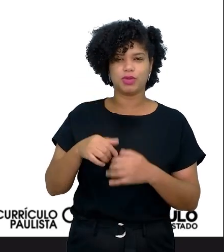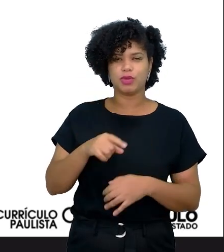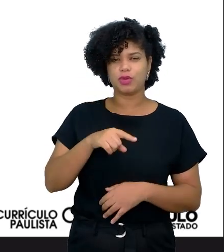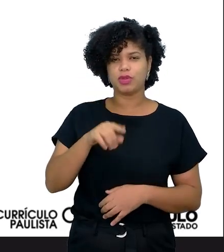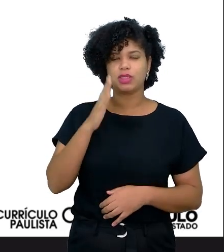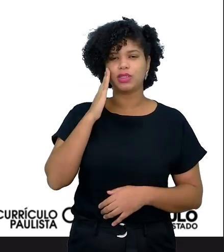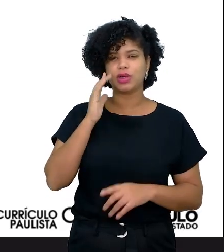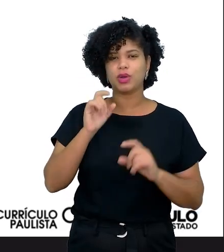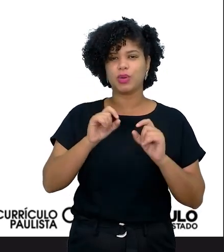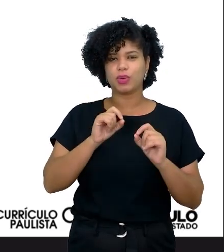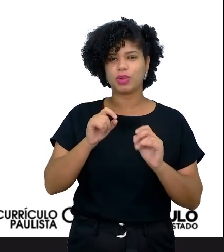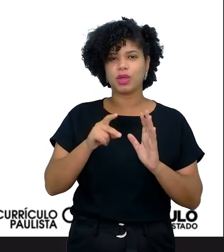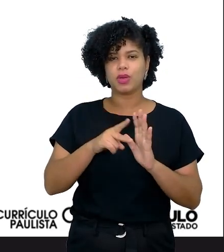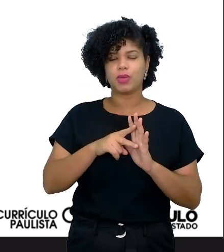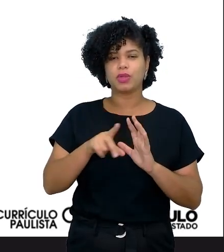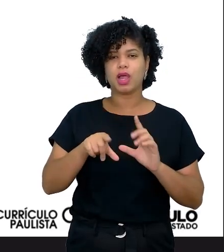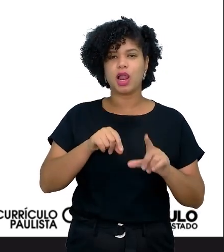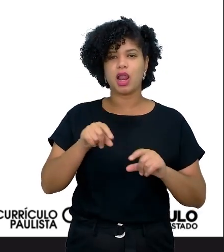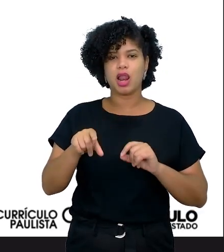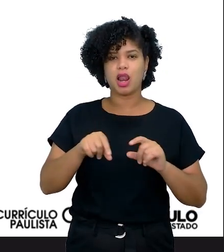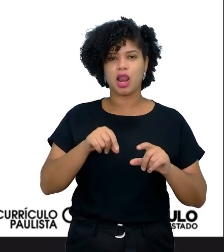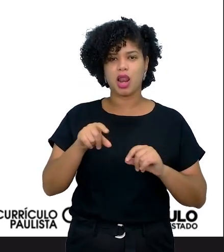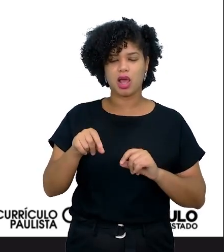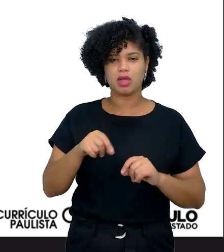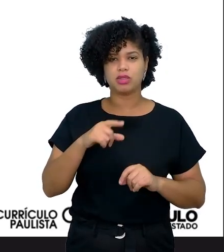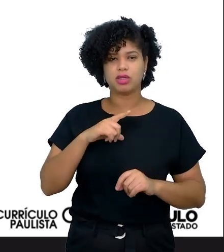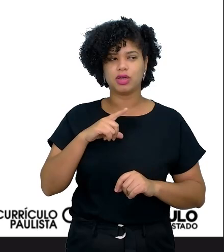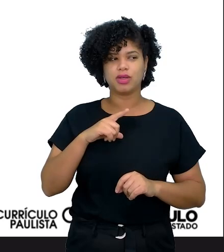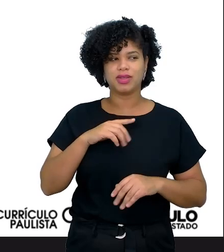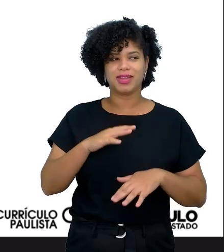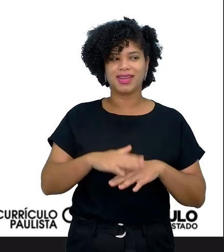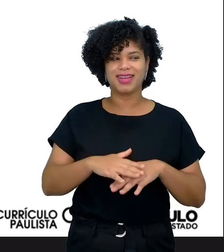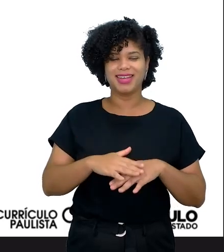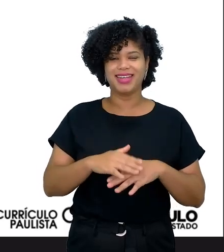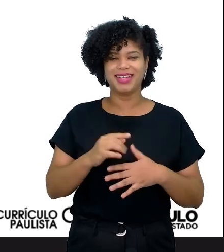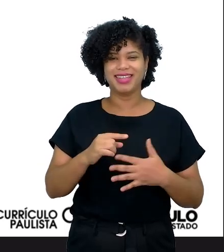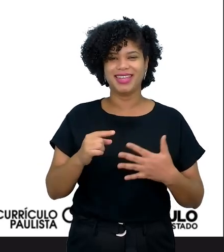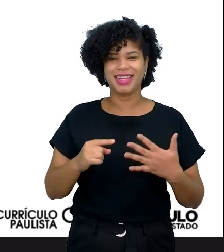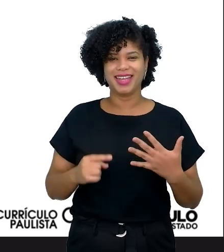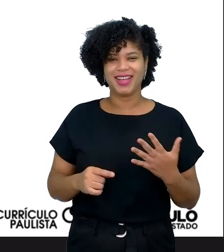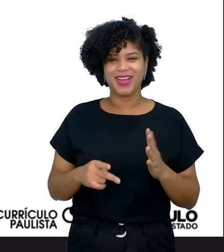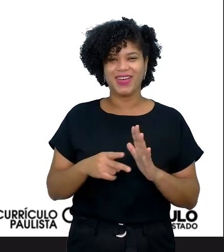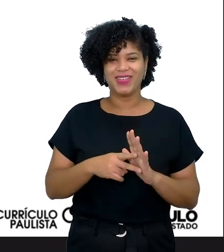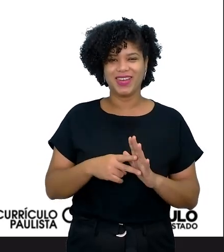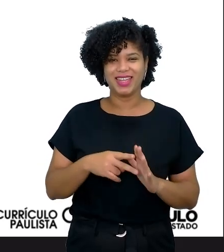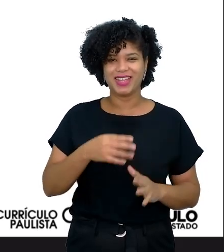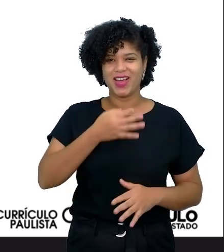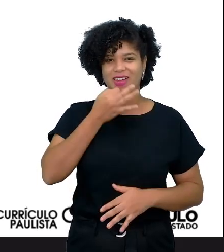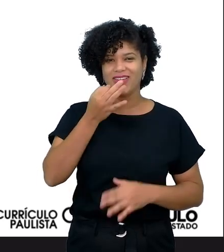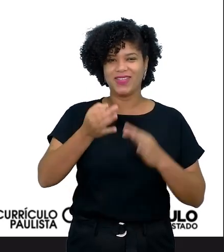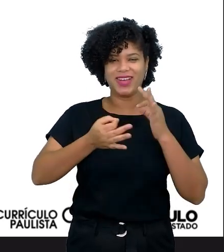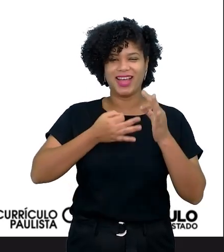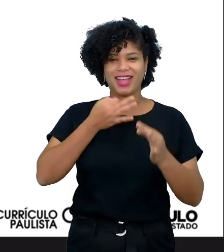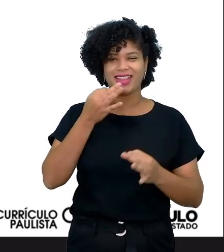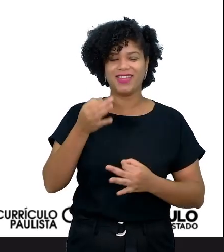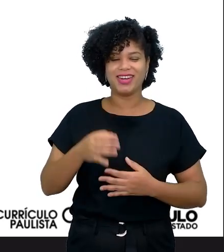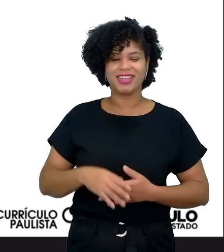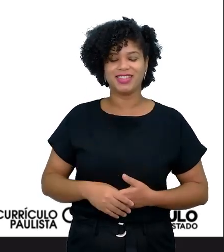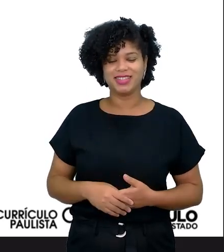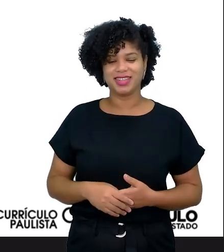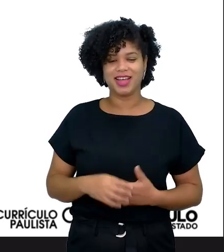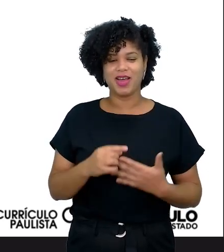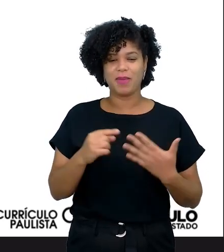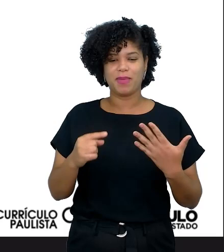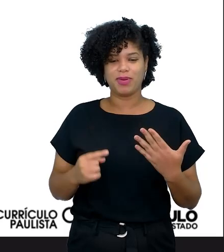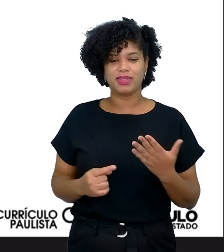sabe sobre a coleta seletiva? Um texto dissertativo e argumentativo sobre essa temática seria relevante? Que de repente, você fala assim,